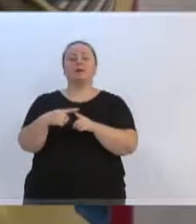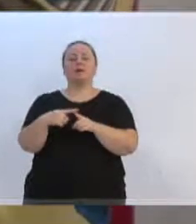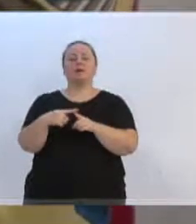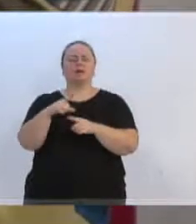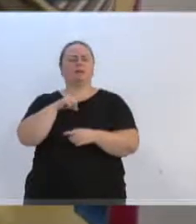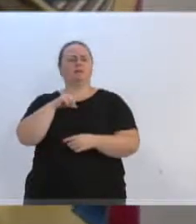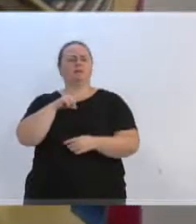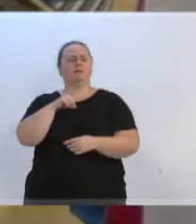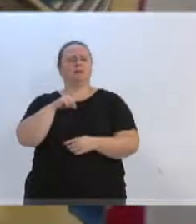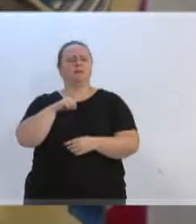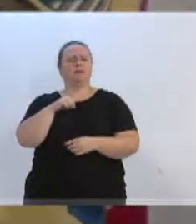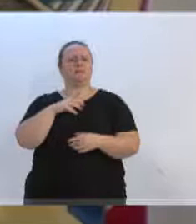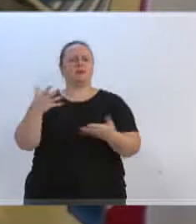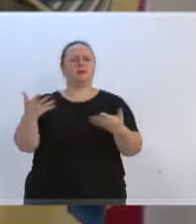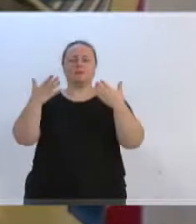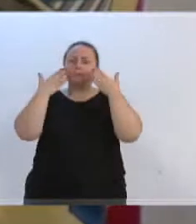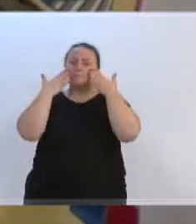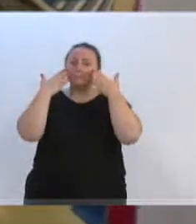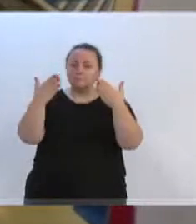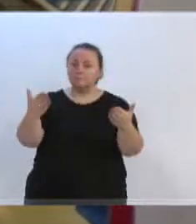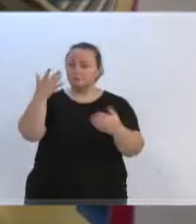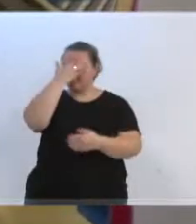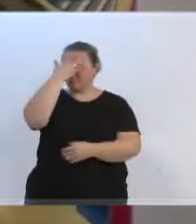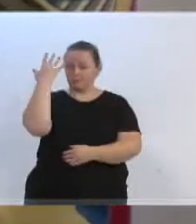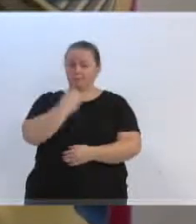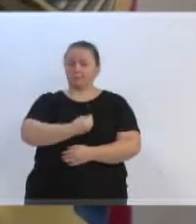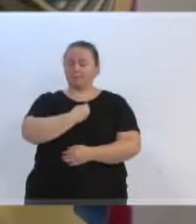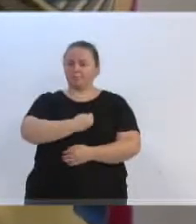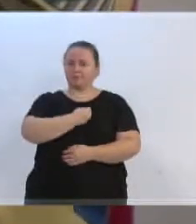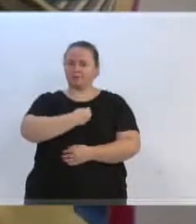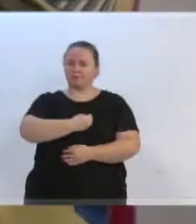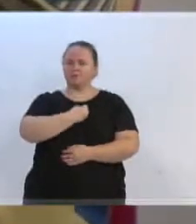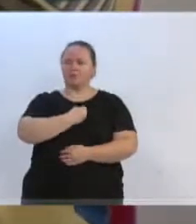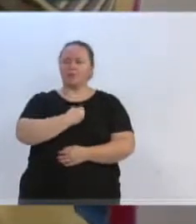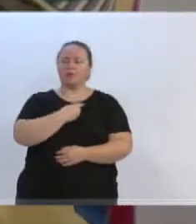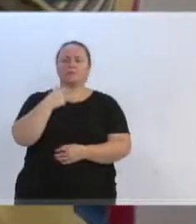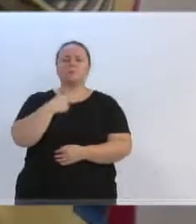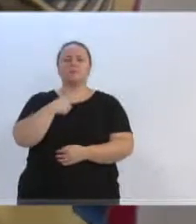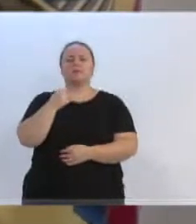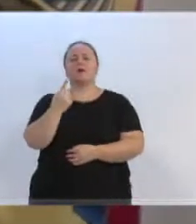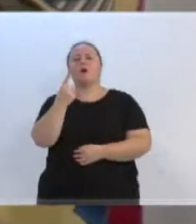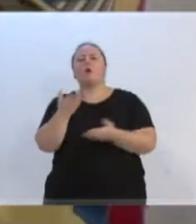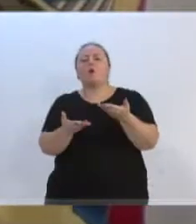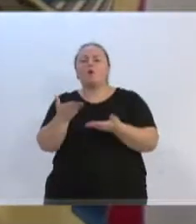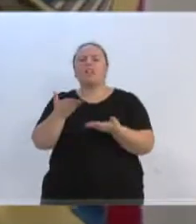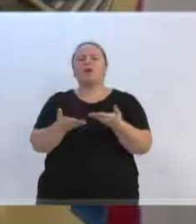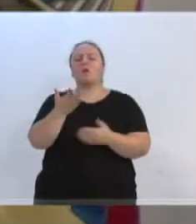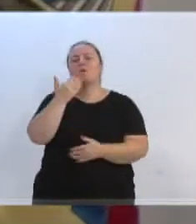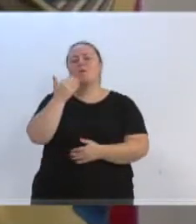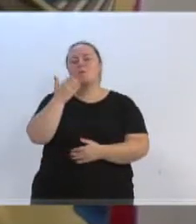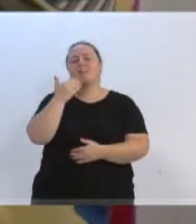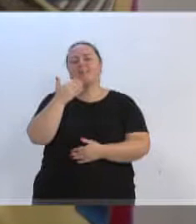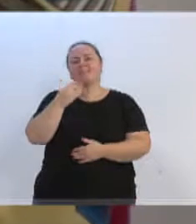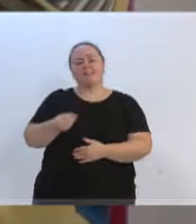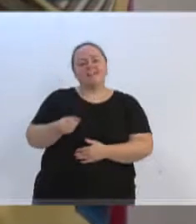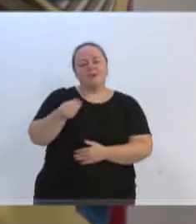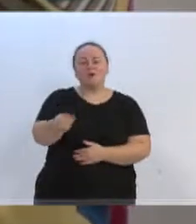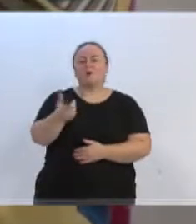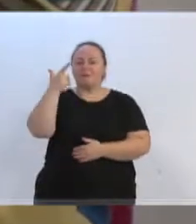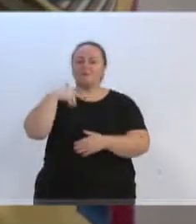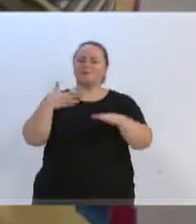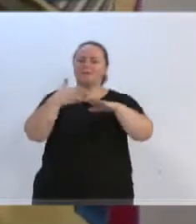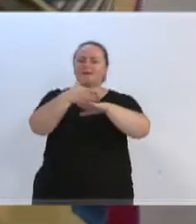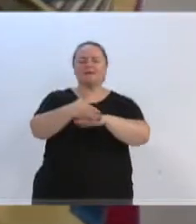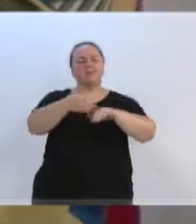eles fizeram. A exposição, a pessoa que fosse lá teria que dar um quilo de alimento não perecível para poder participar, para